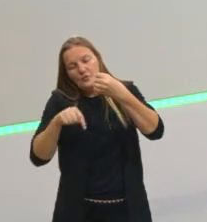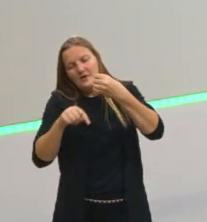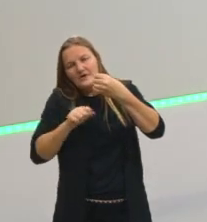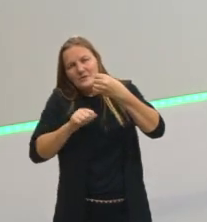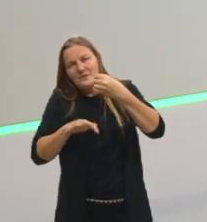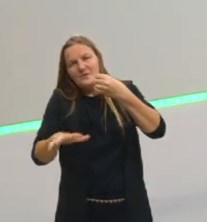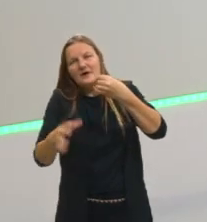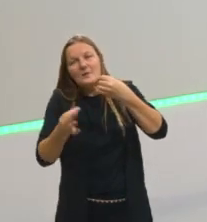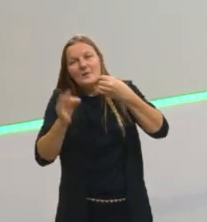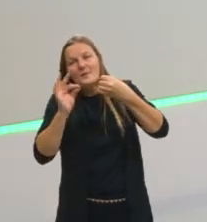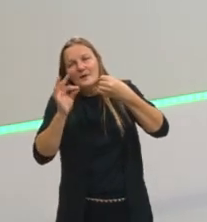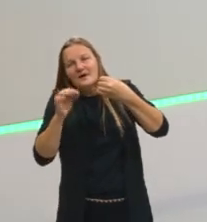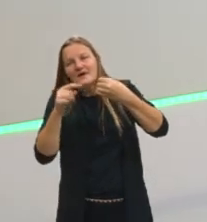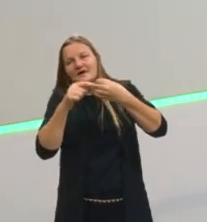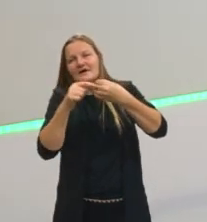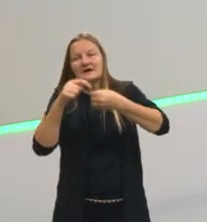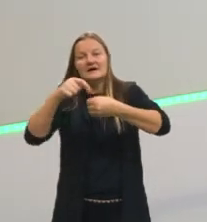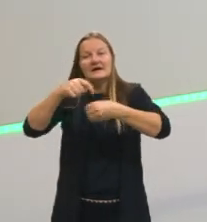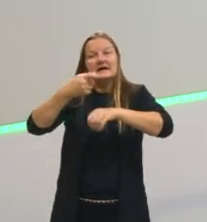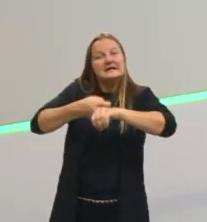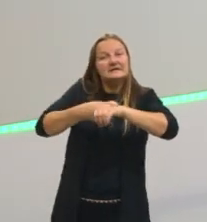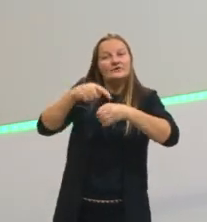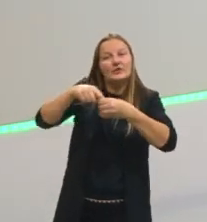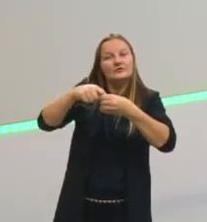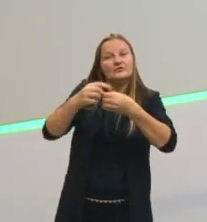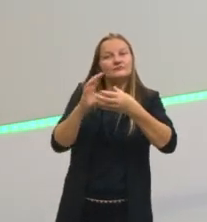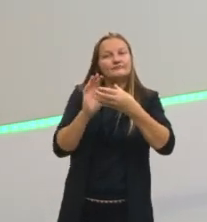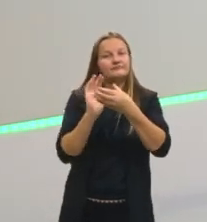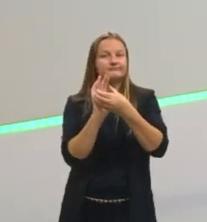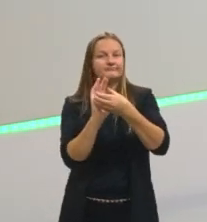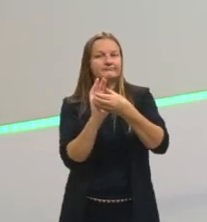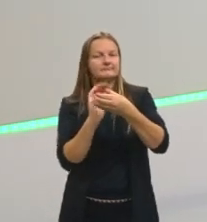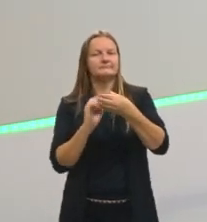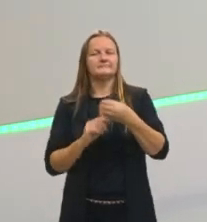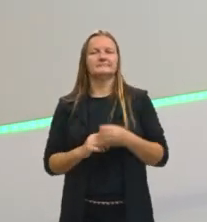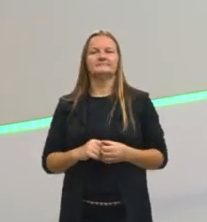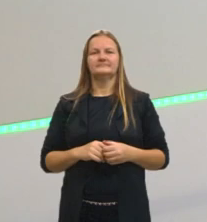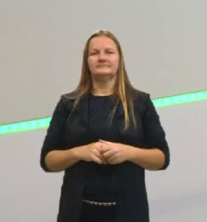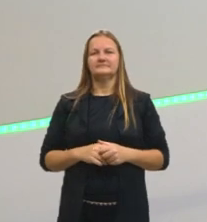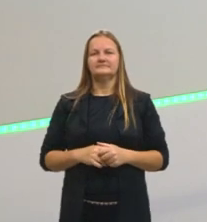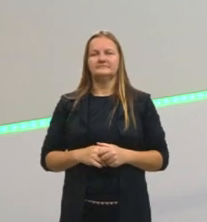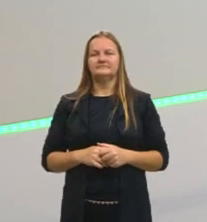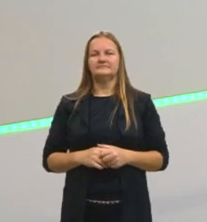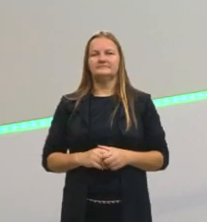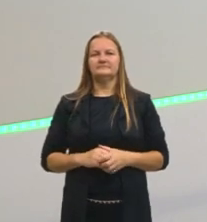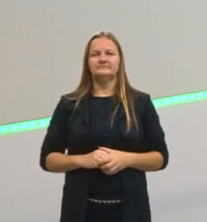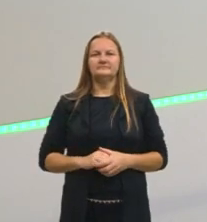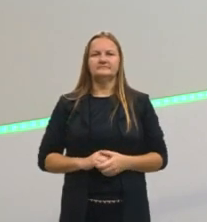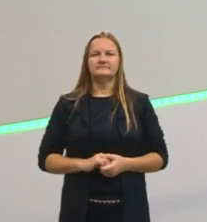sólidos retidos naquele líquido, formando uma pasta, né? Que aí misturou.